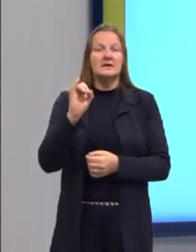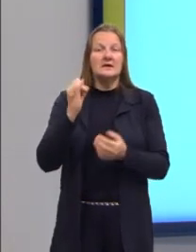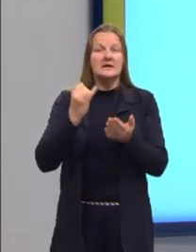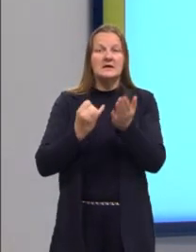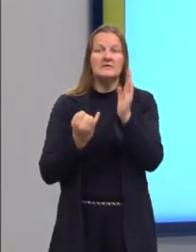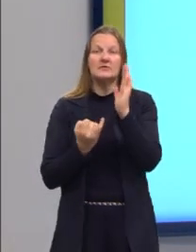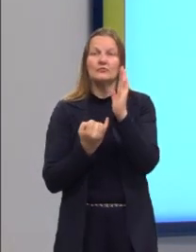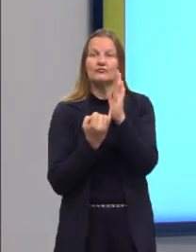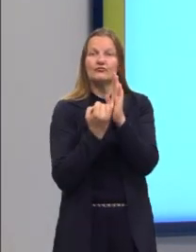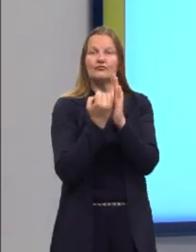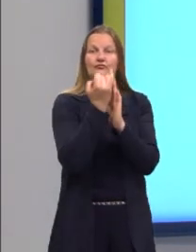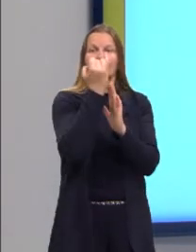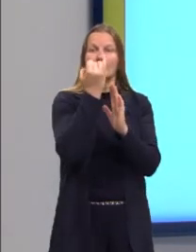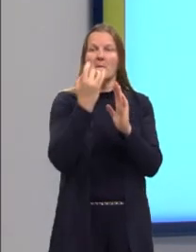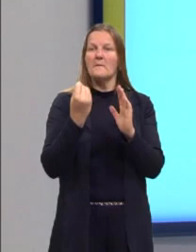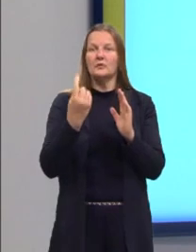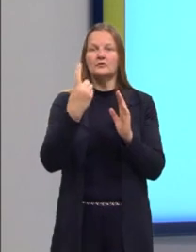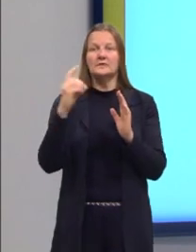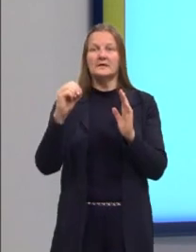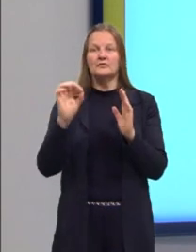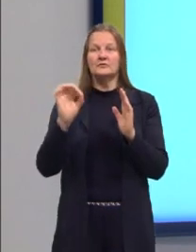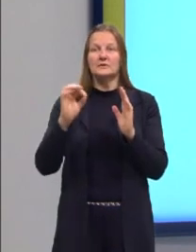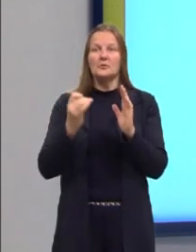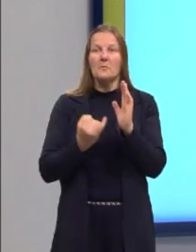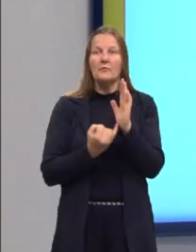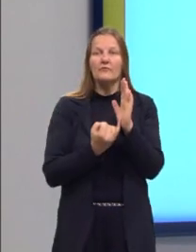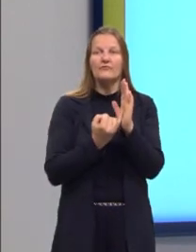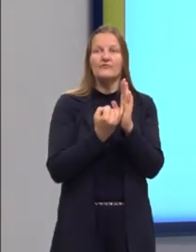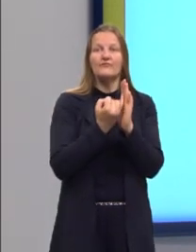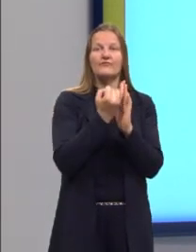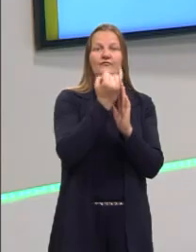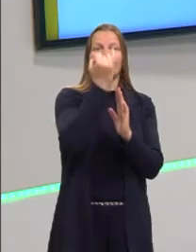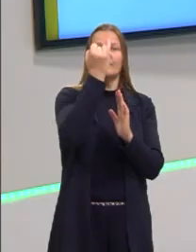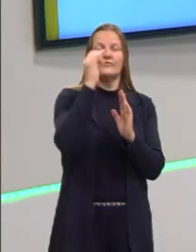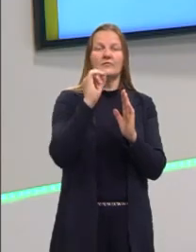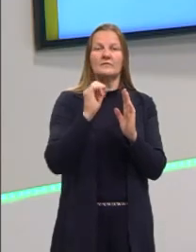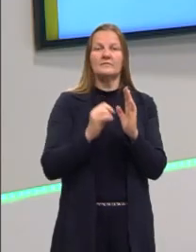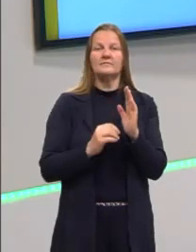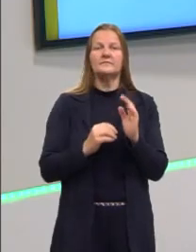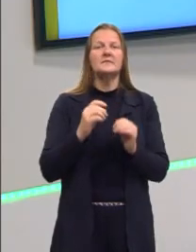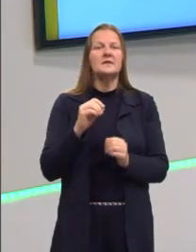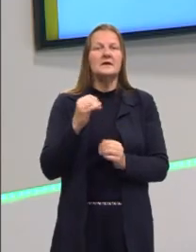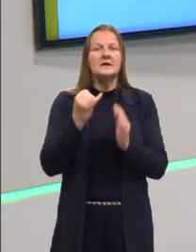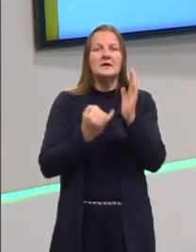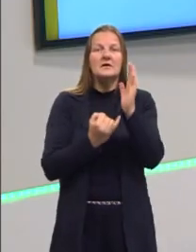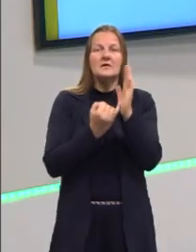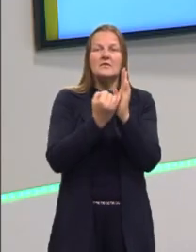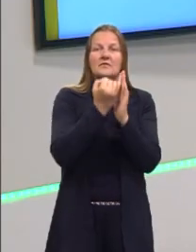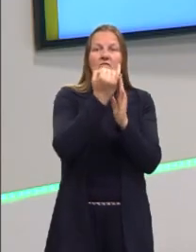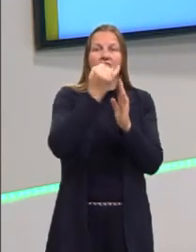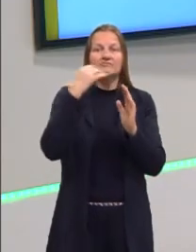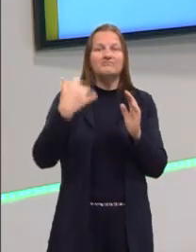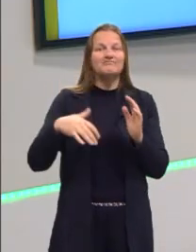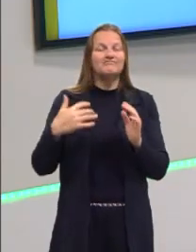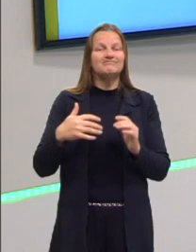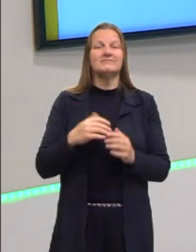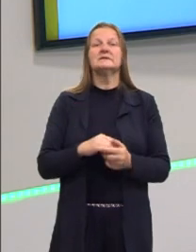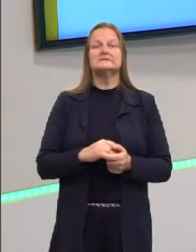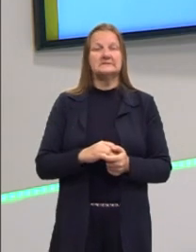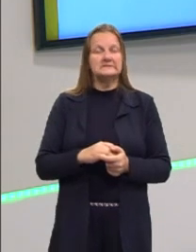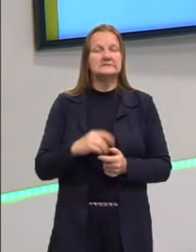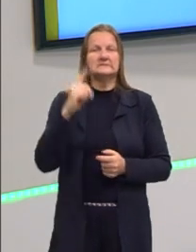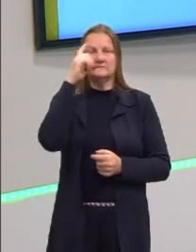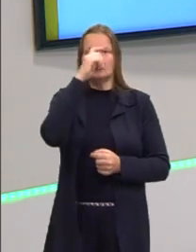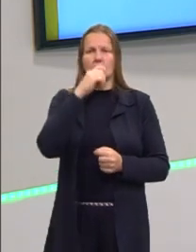mais de 10%. A inflação. O que é essa inflação? É a perda do poder aquisitivo. O meu